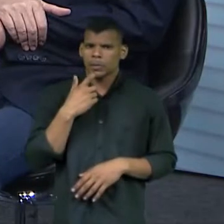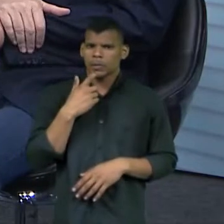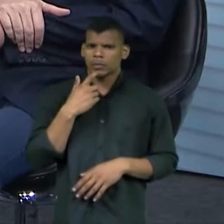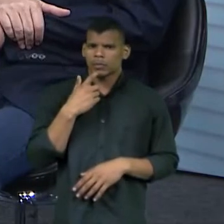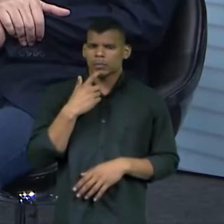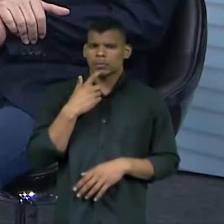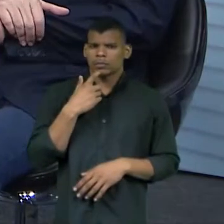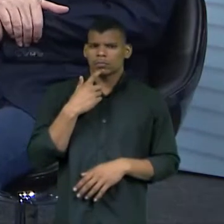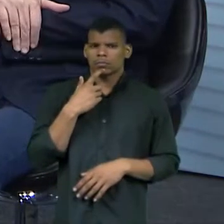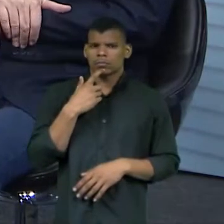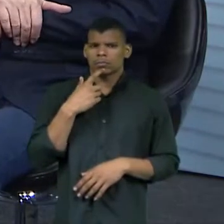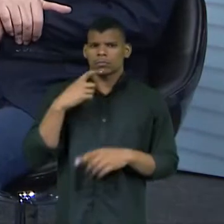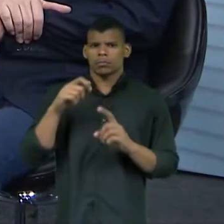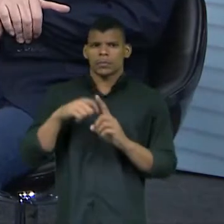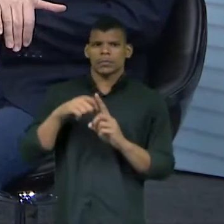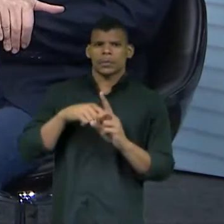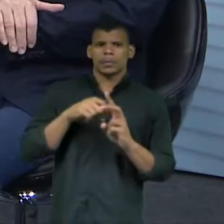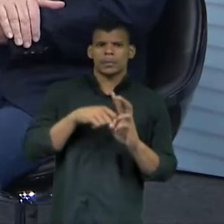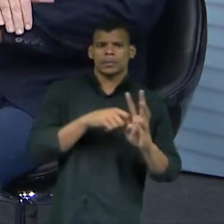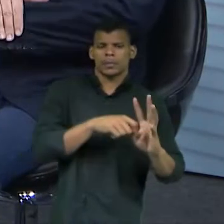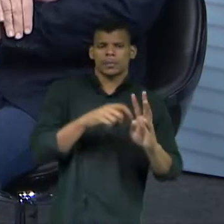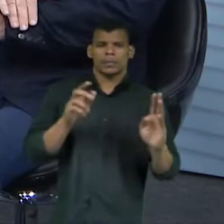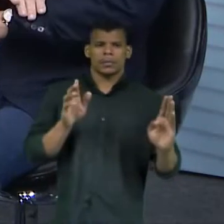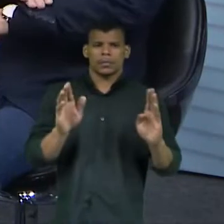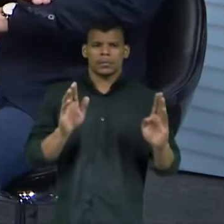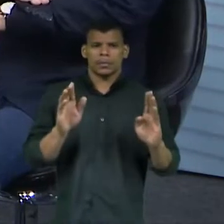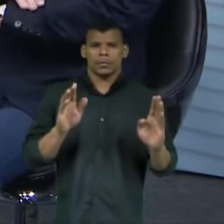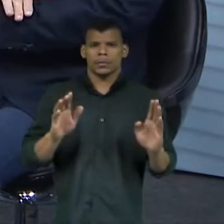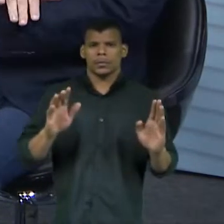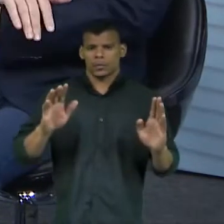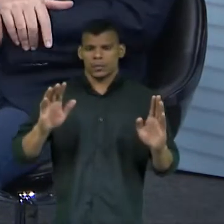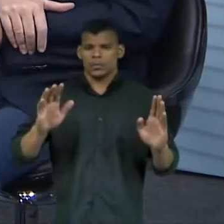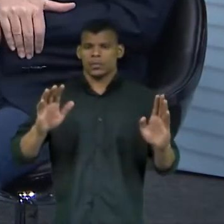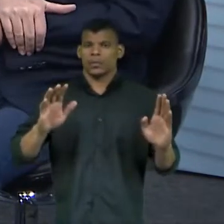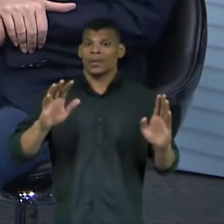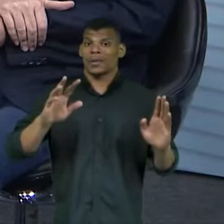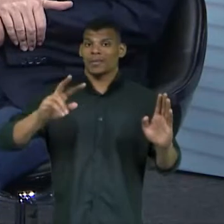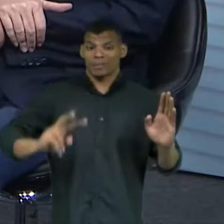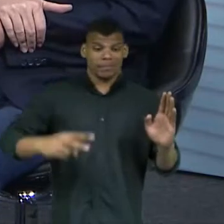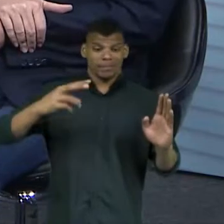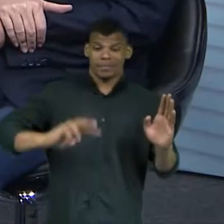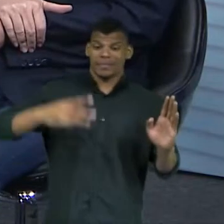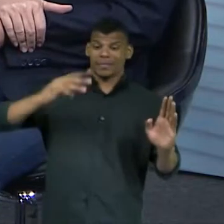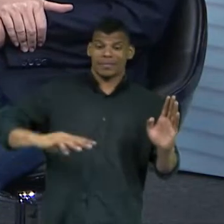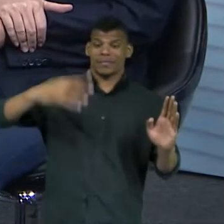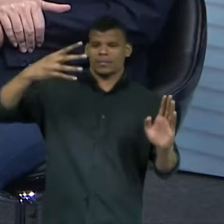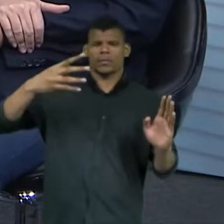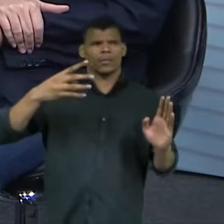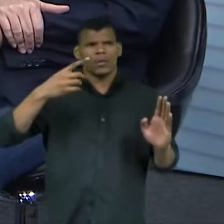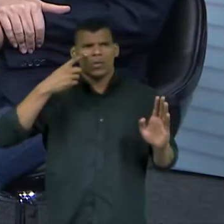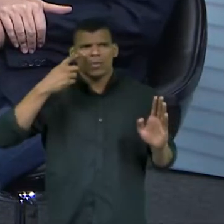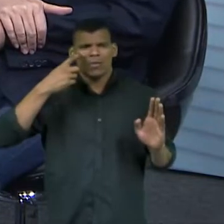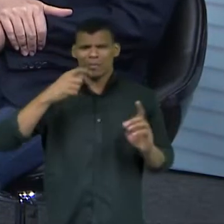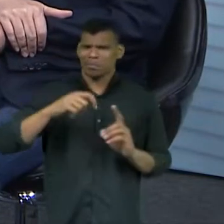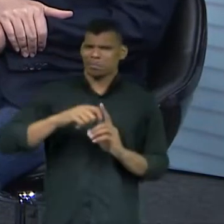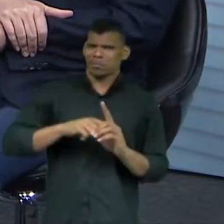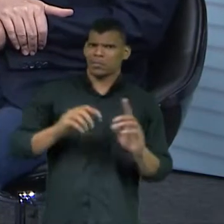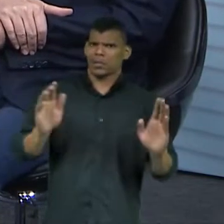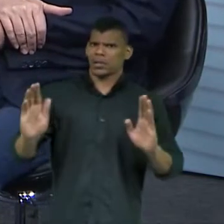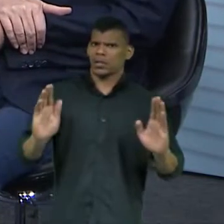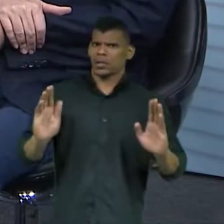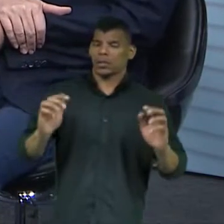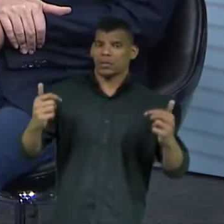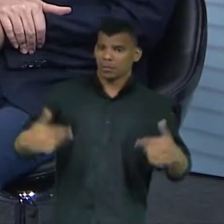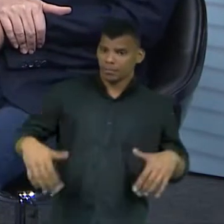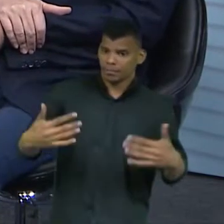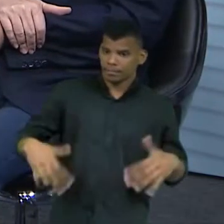temporárias por mês, e nesse período foi para 10X. Então, verifica-se que, mesmo sendo permitido, ele deu